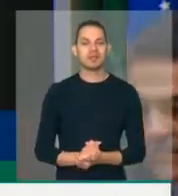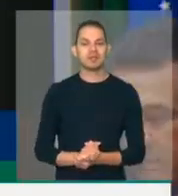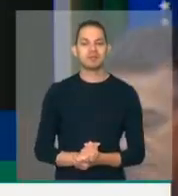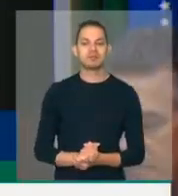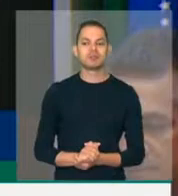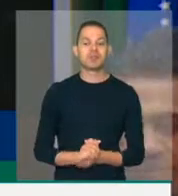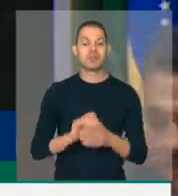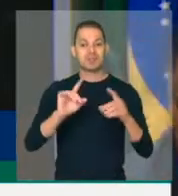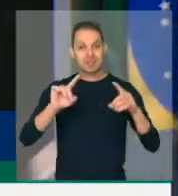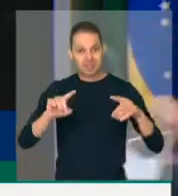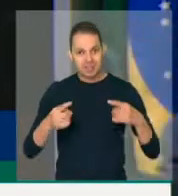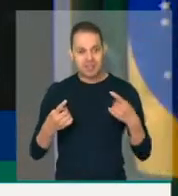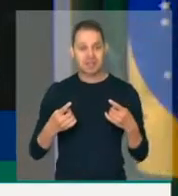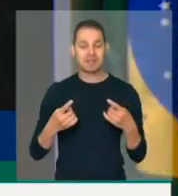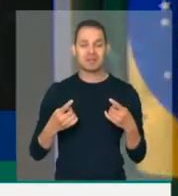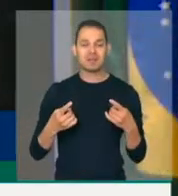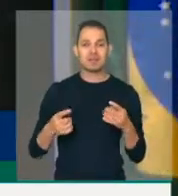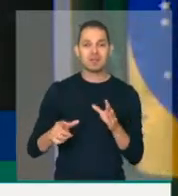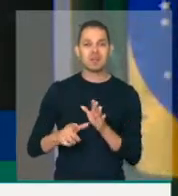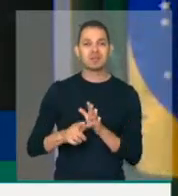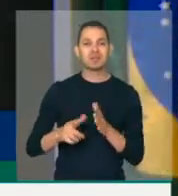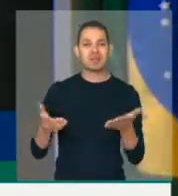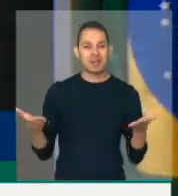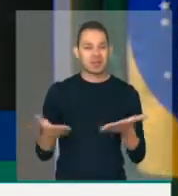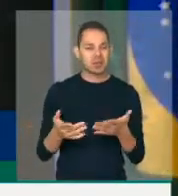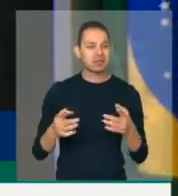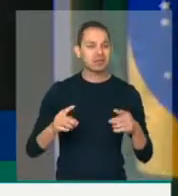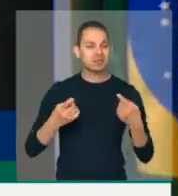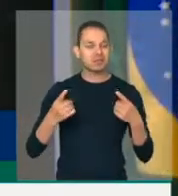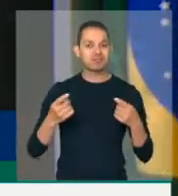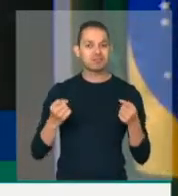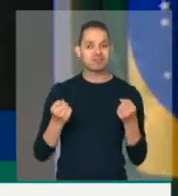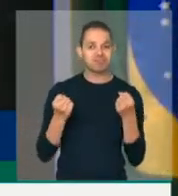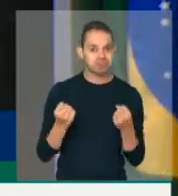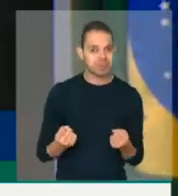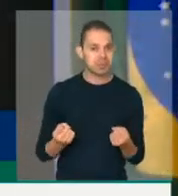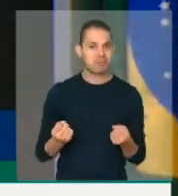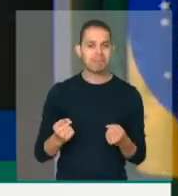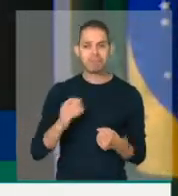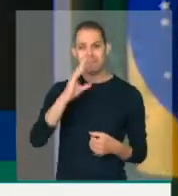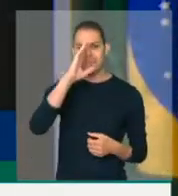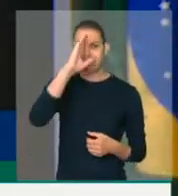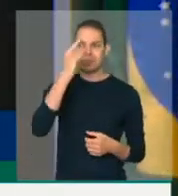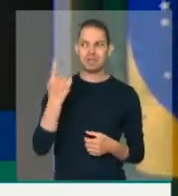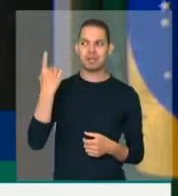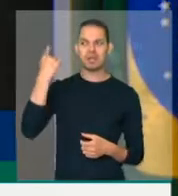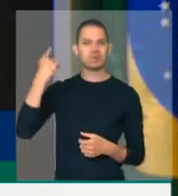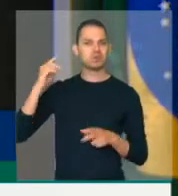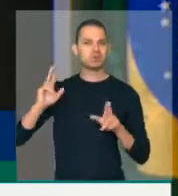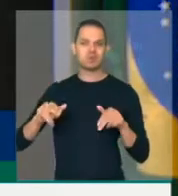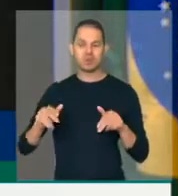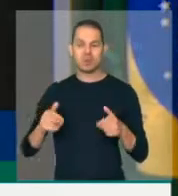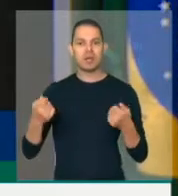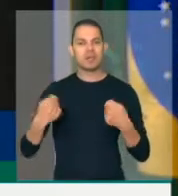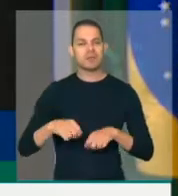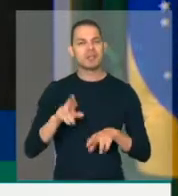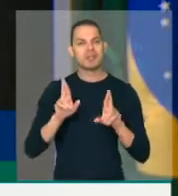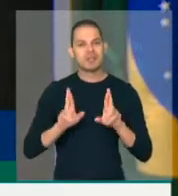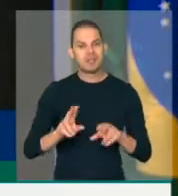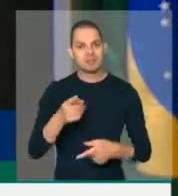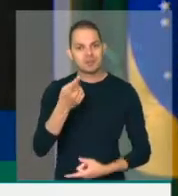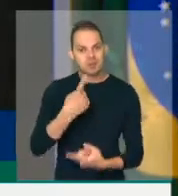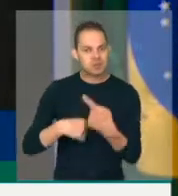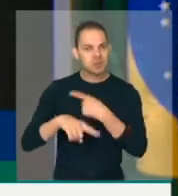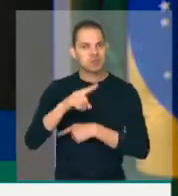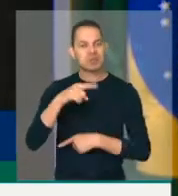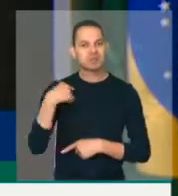nunca foram maiores do que deste momento na história. Precisamos renovar a esperança no sucesso da nossa